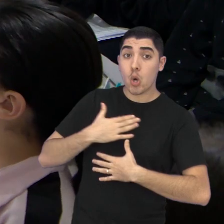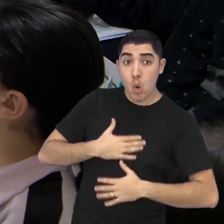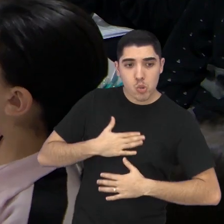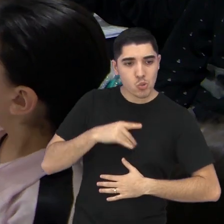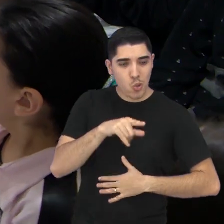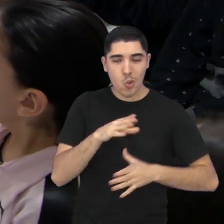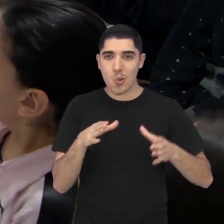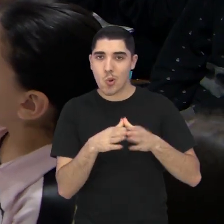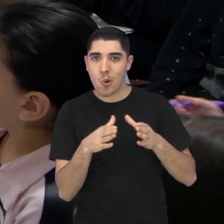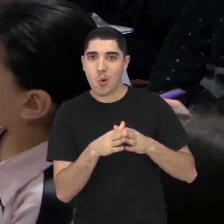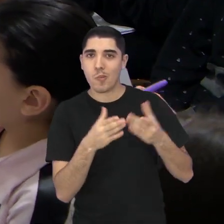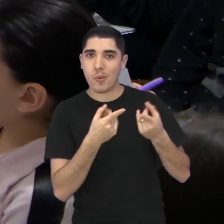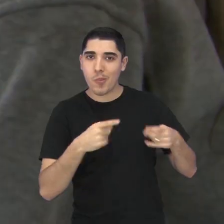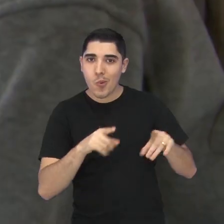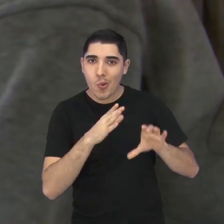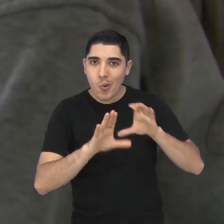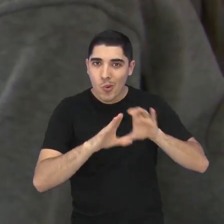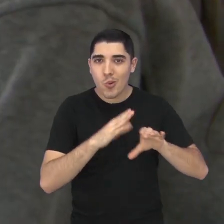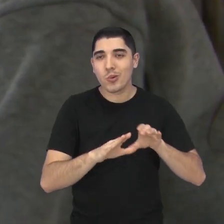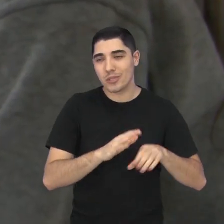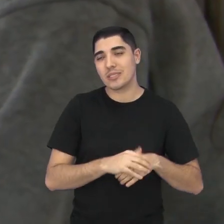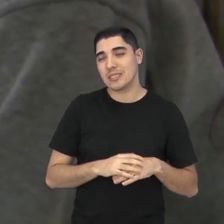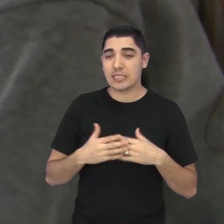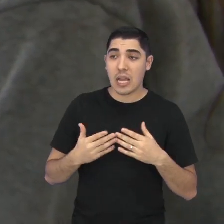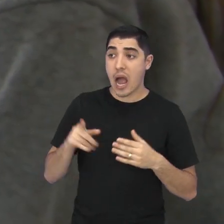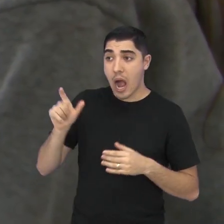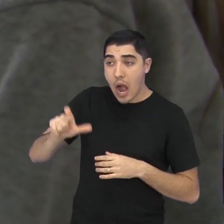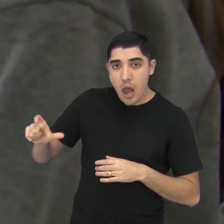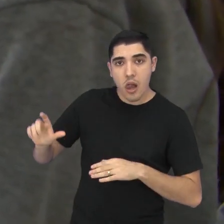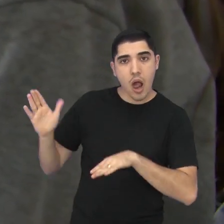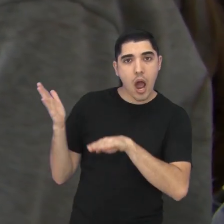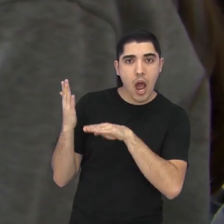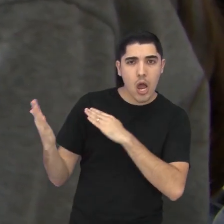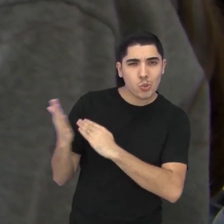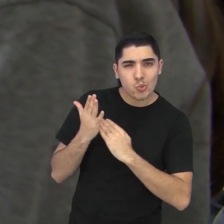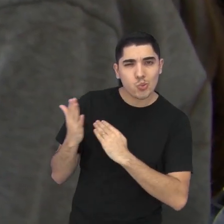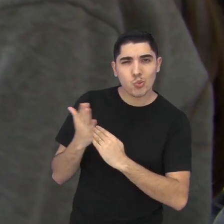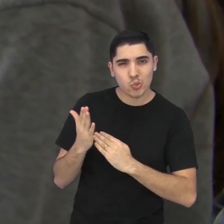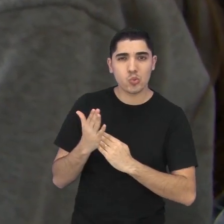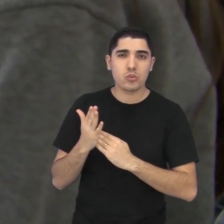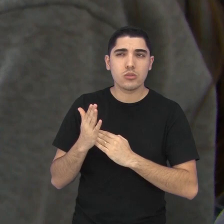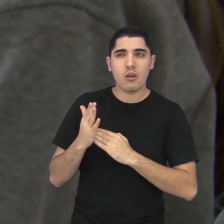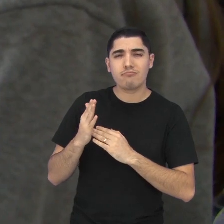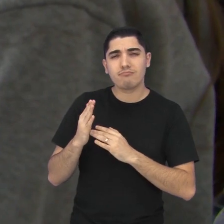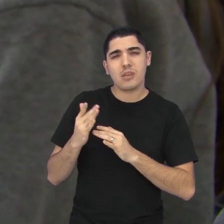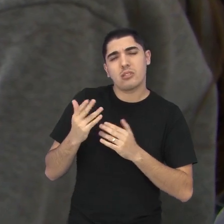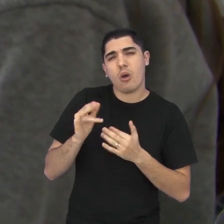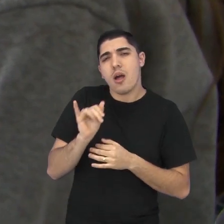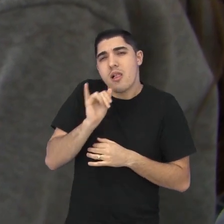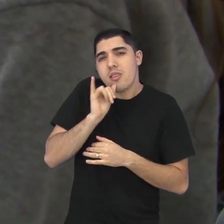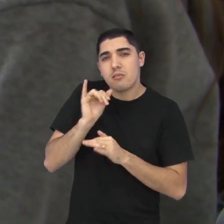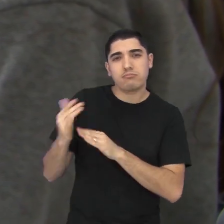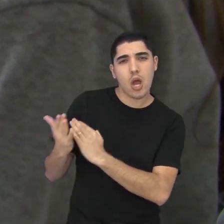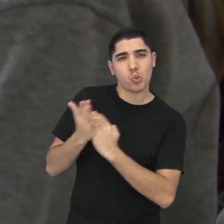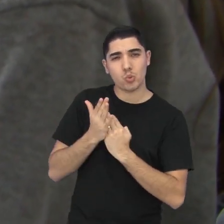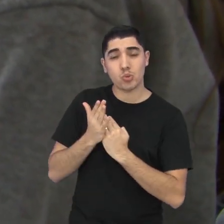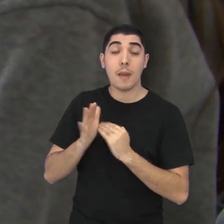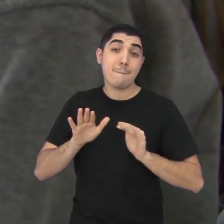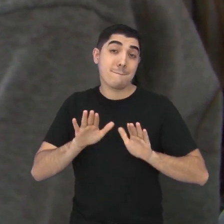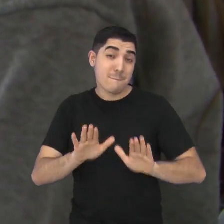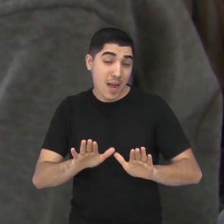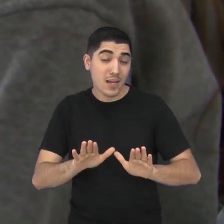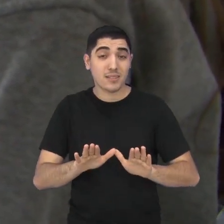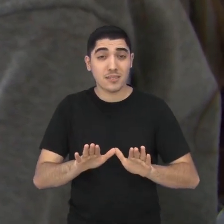coro, que gostavam muito, e que nos ajudavam simbolicamente, mas que